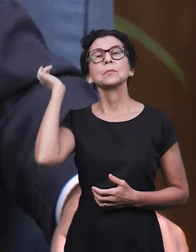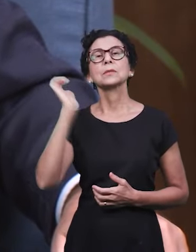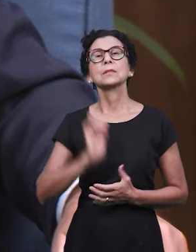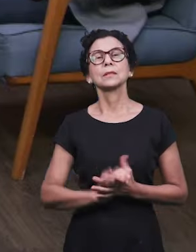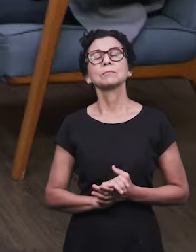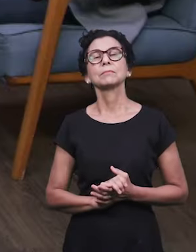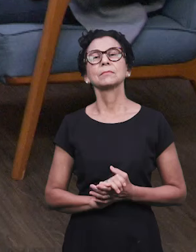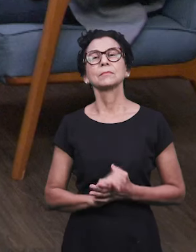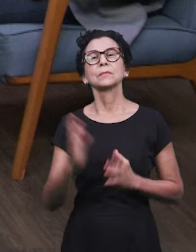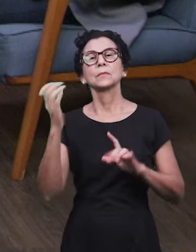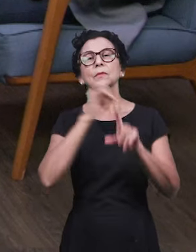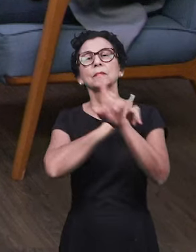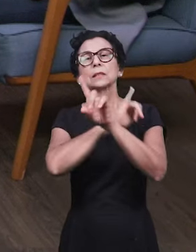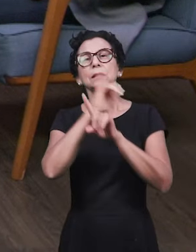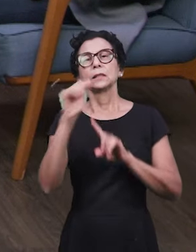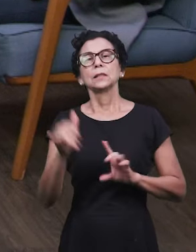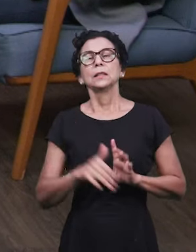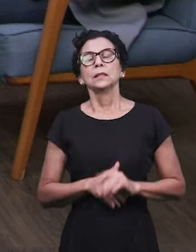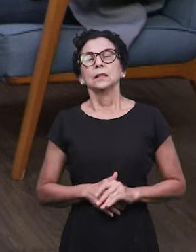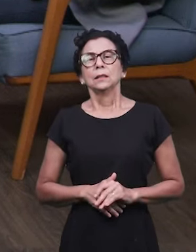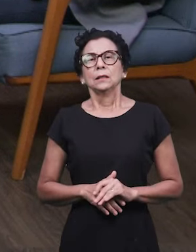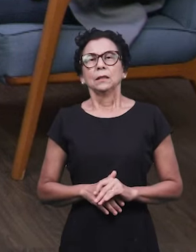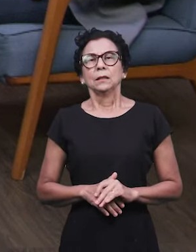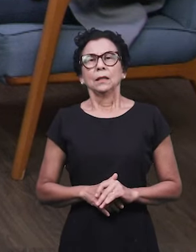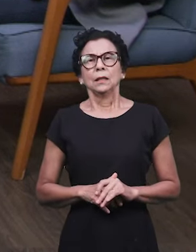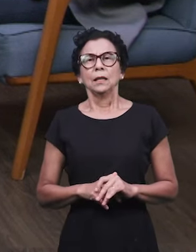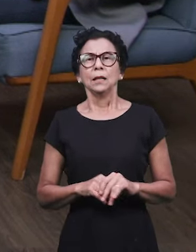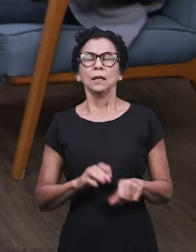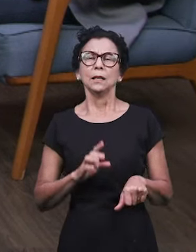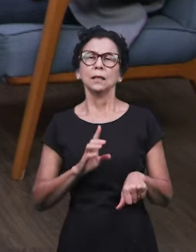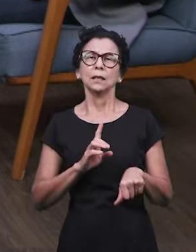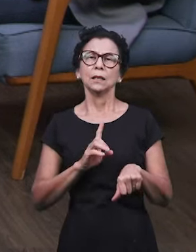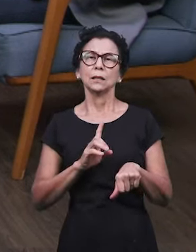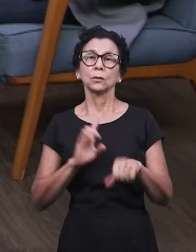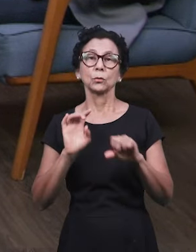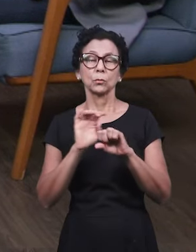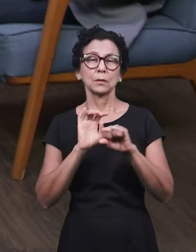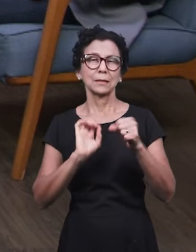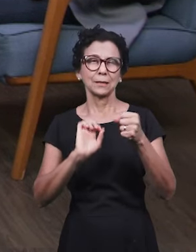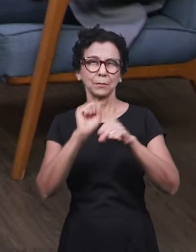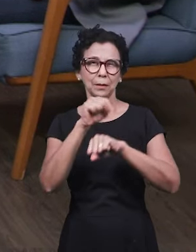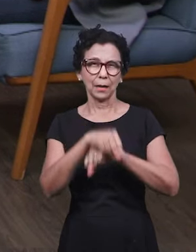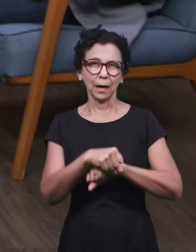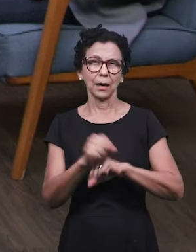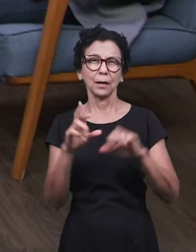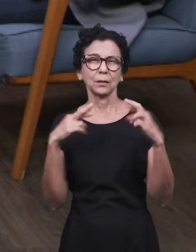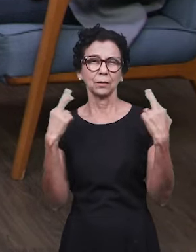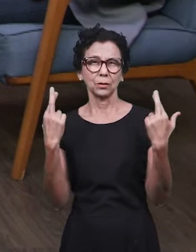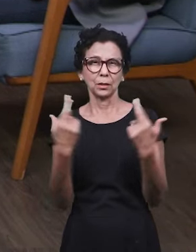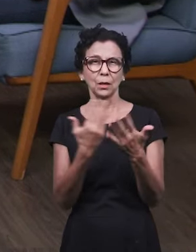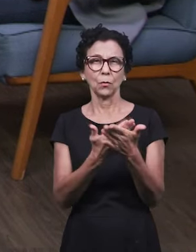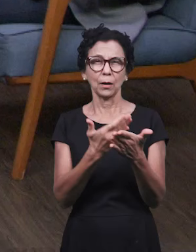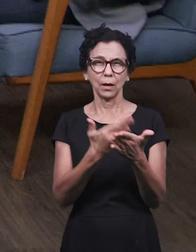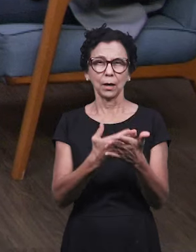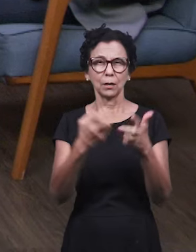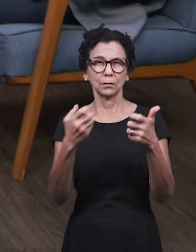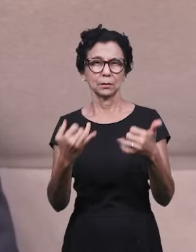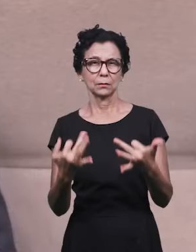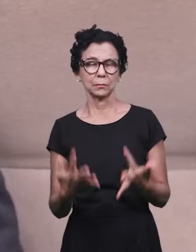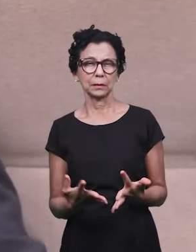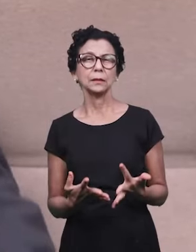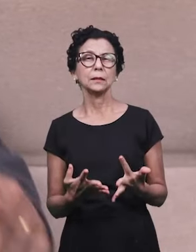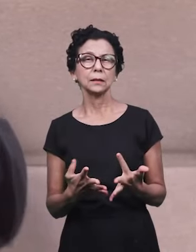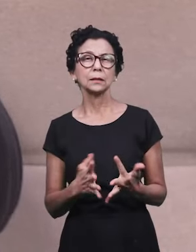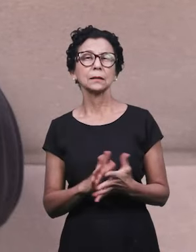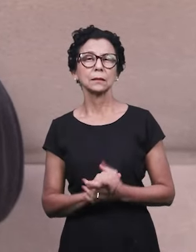aprendido, né, Josias, nos seminários, na Escola Bíblia Dominical, exatamente isso que você colocou muito bem, que a igreja fiel,